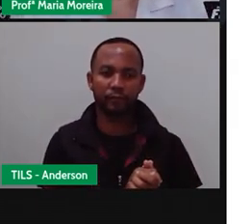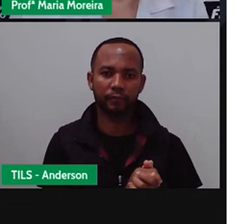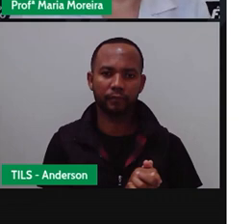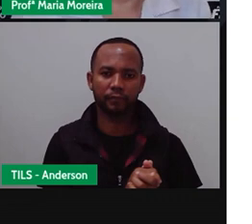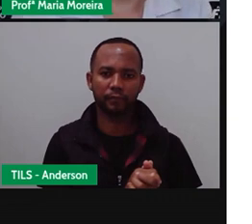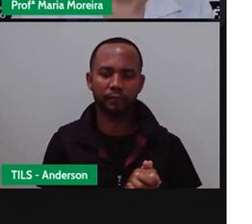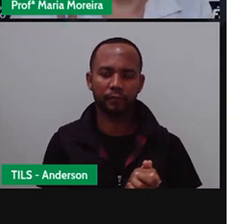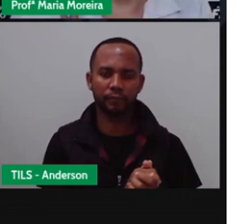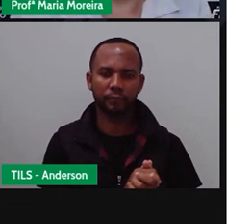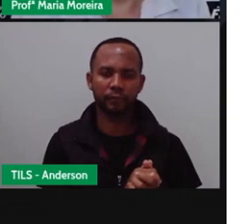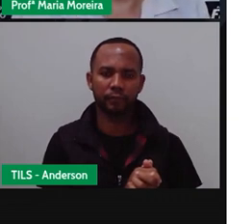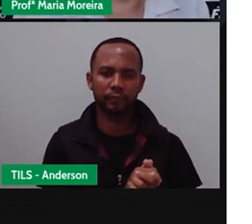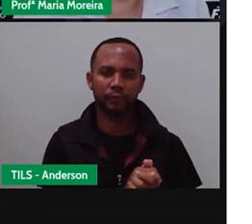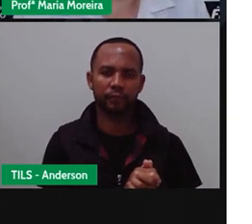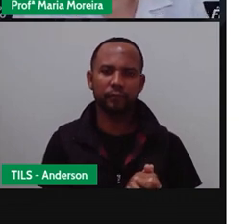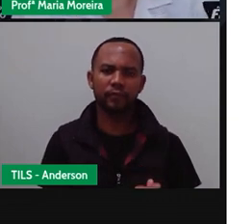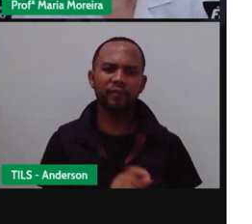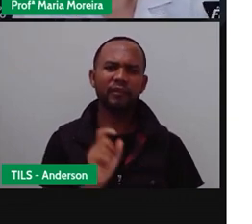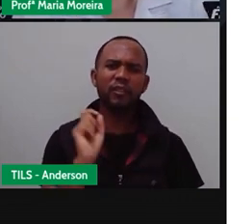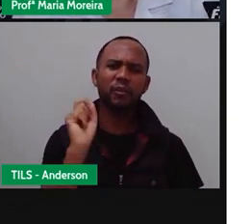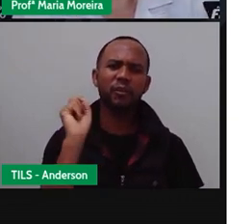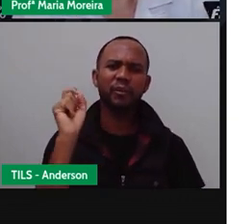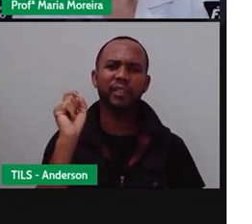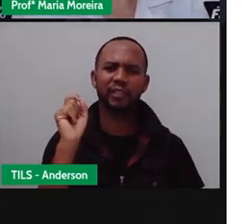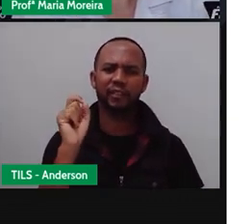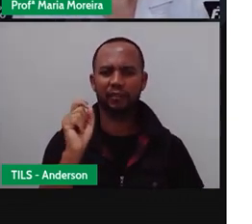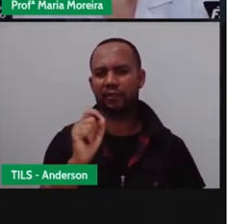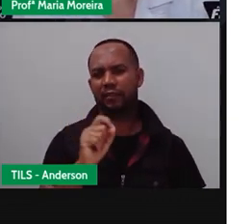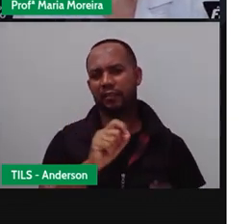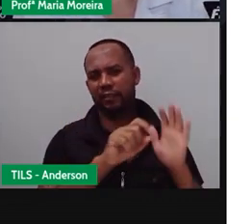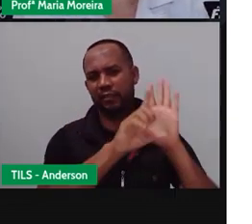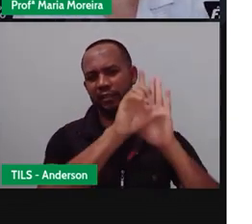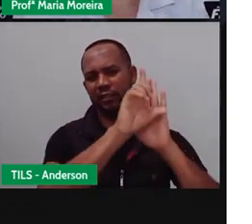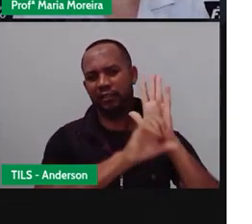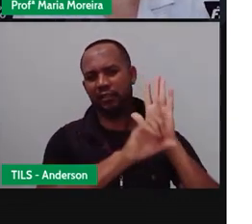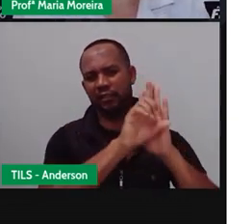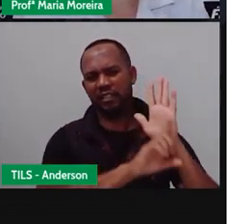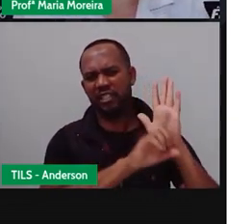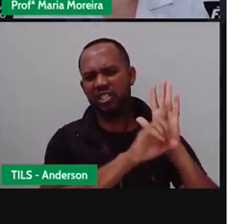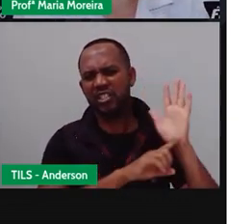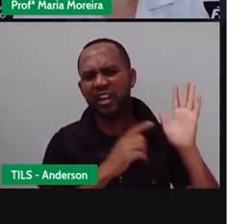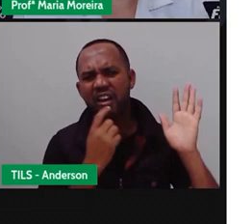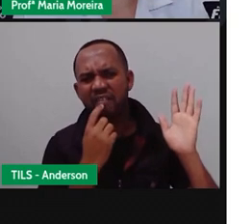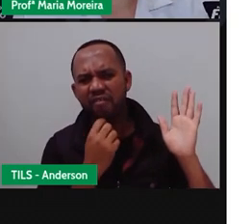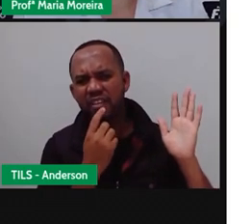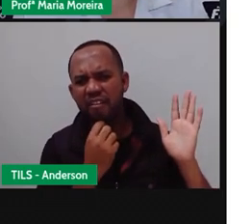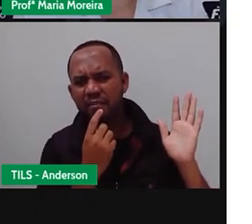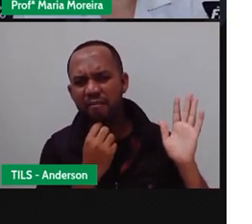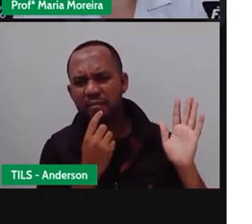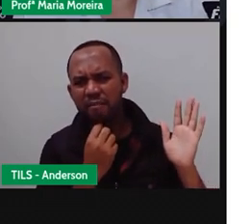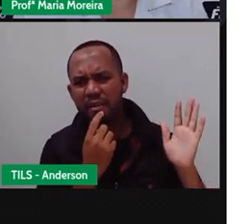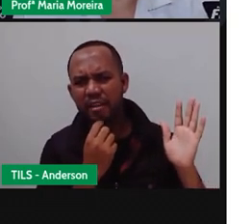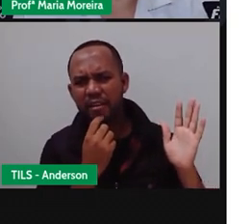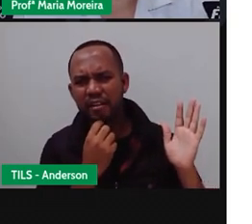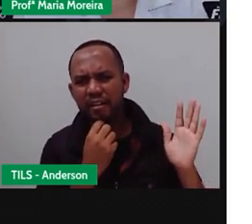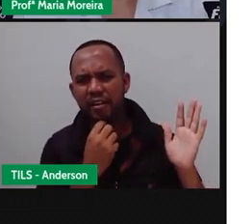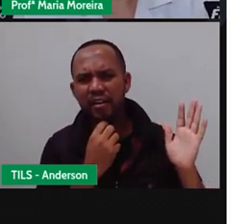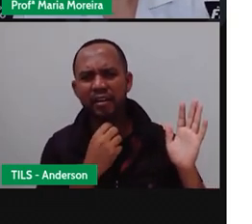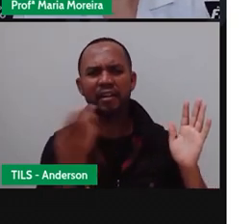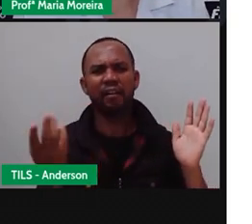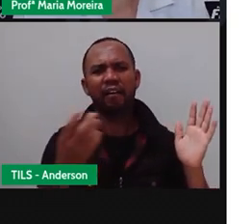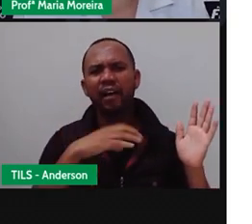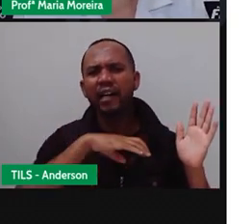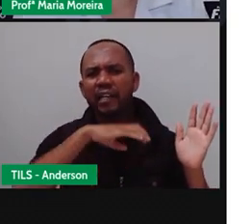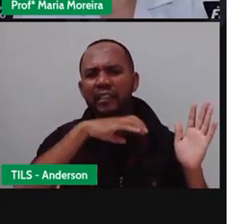fez essa retomada, mas ela tem uma pergunta para você. Lista vermelha de espécies ameaçadas, não isso?